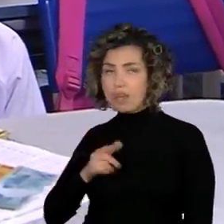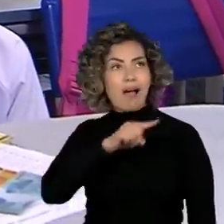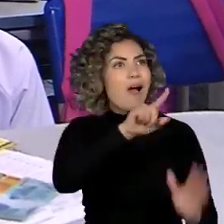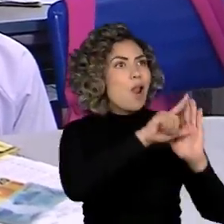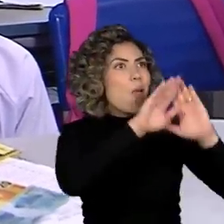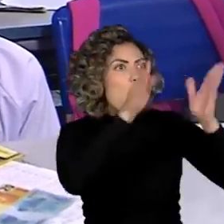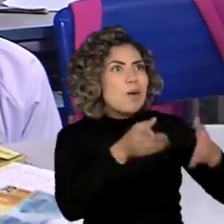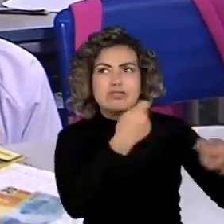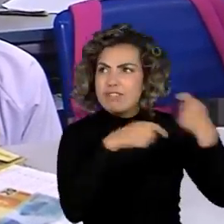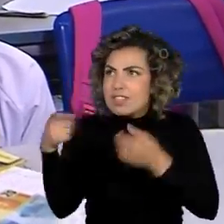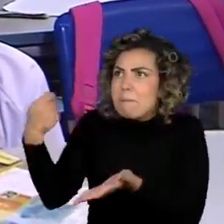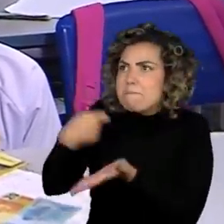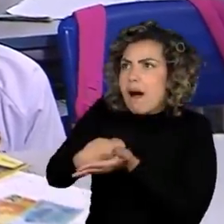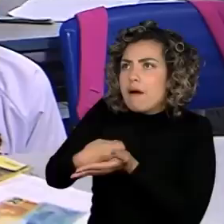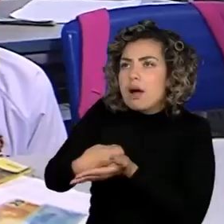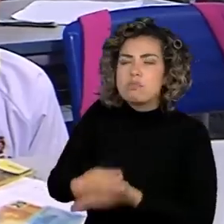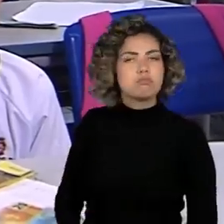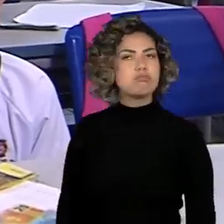lojinha? Não.